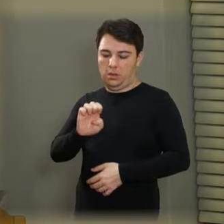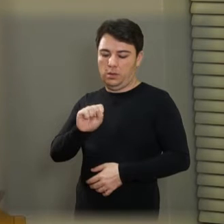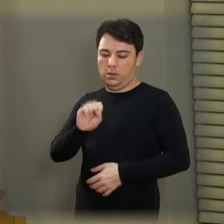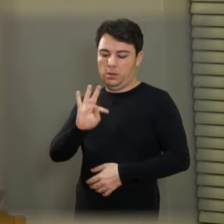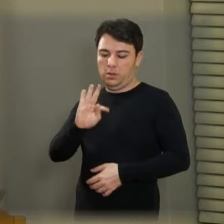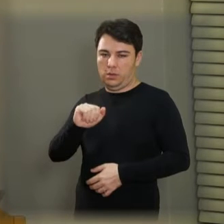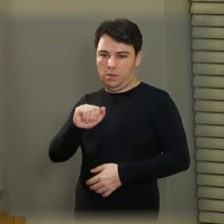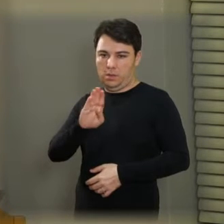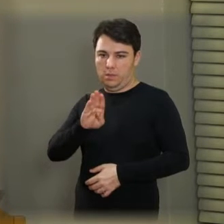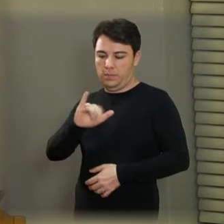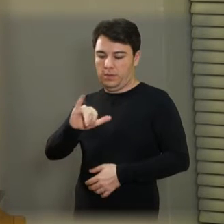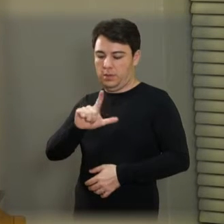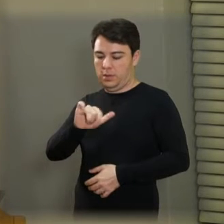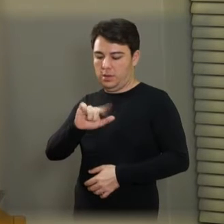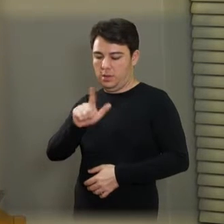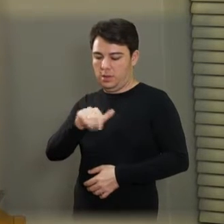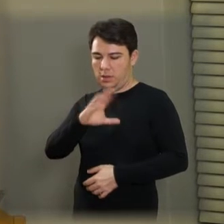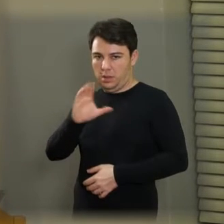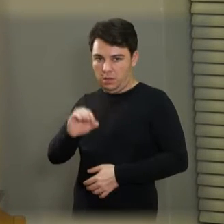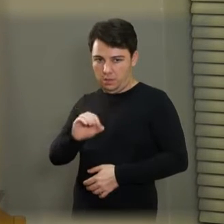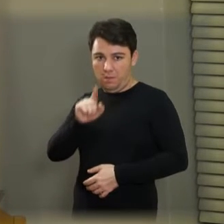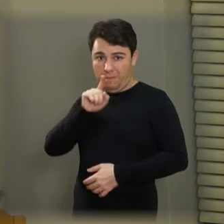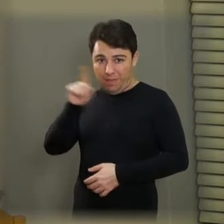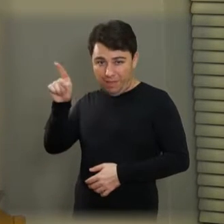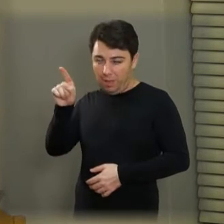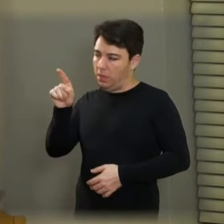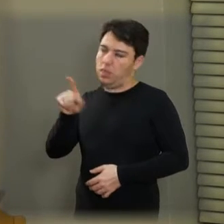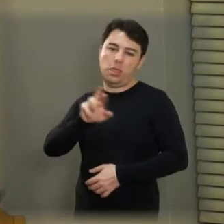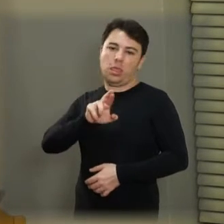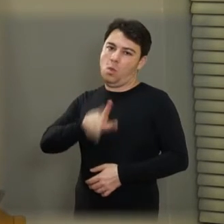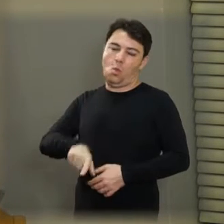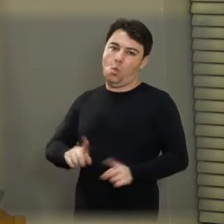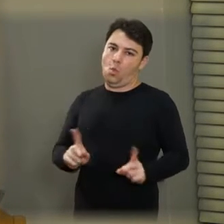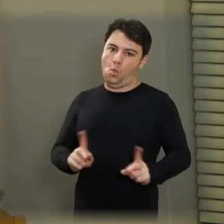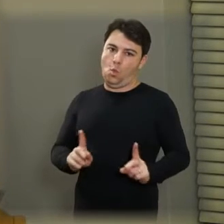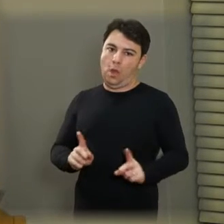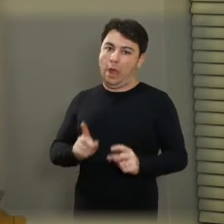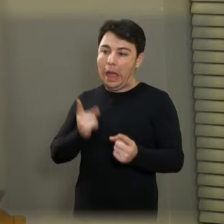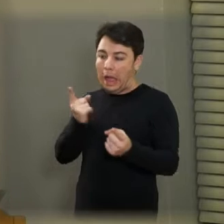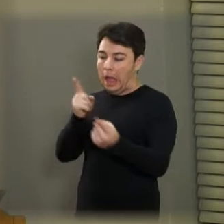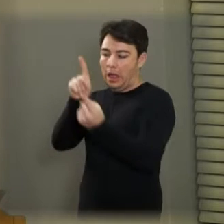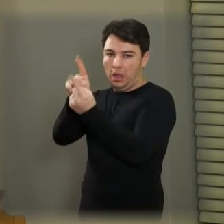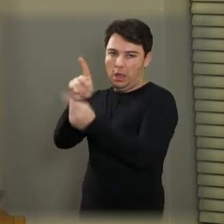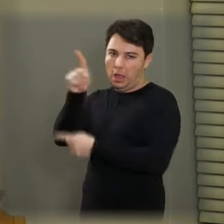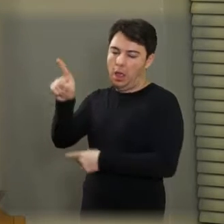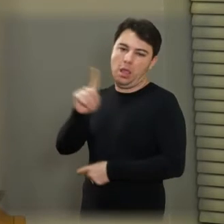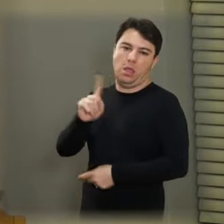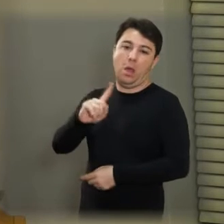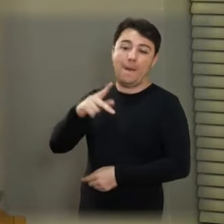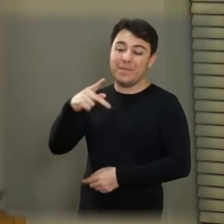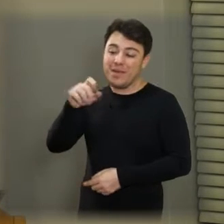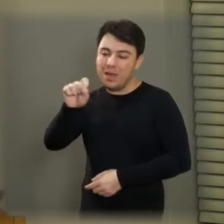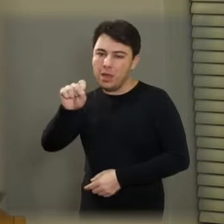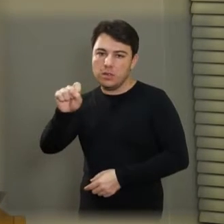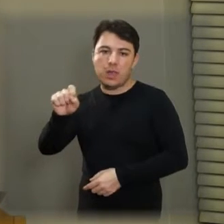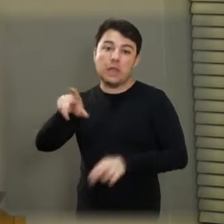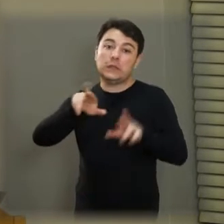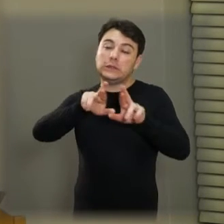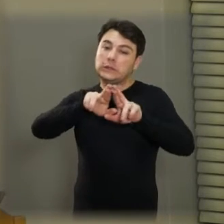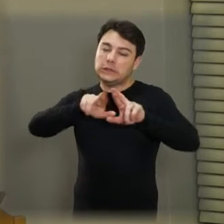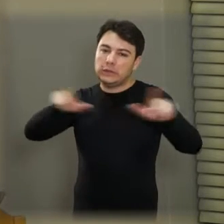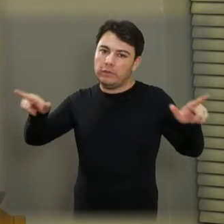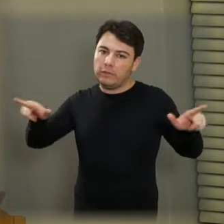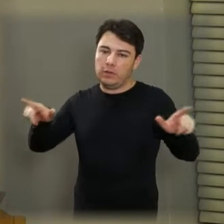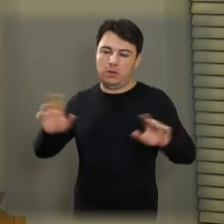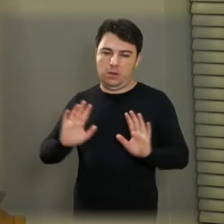pronto-socorro, ele não vai ser atendido. Porque ele não vai ser atendido como pronto-socorro. E sim como centro de estabilização, vai